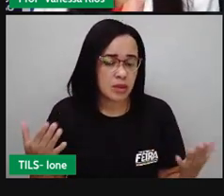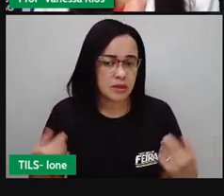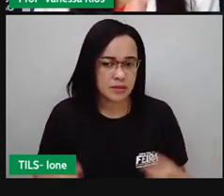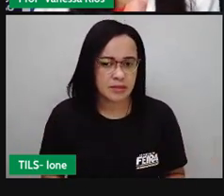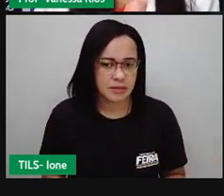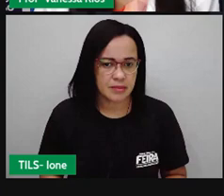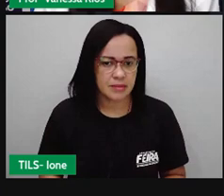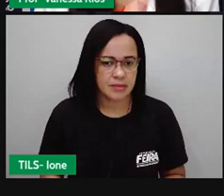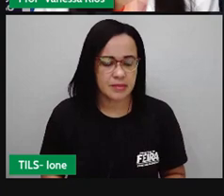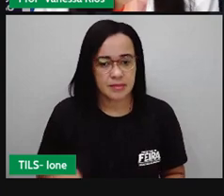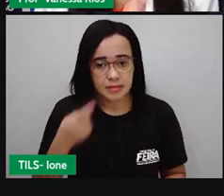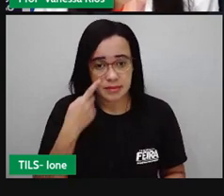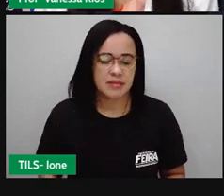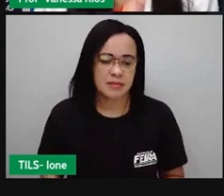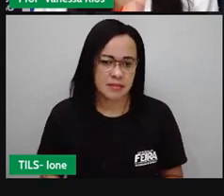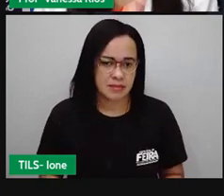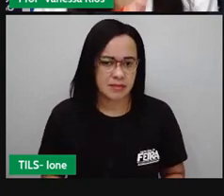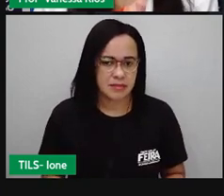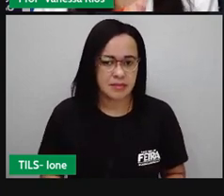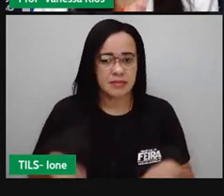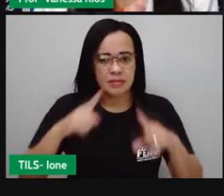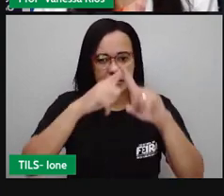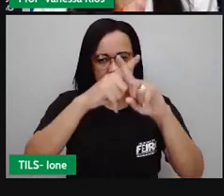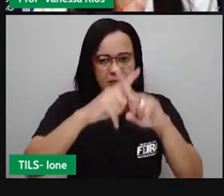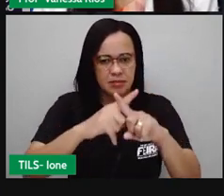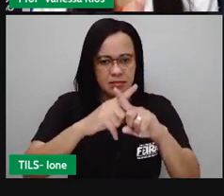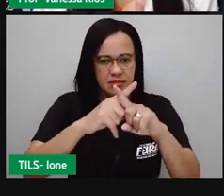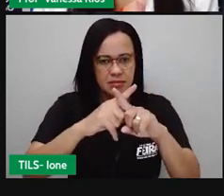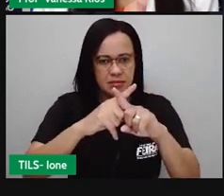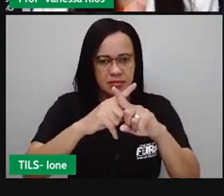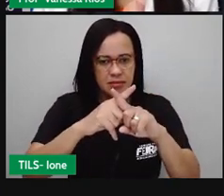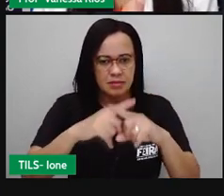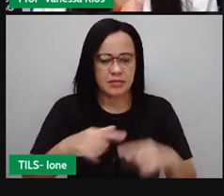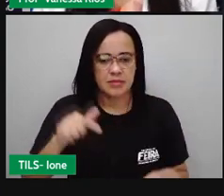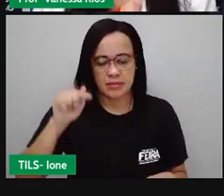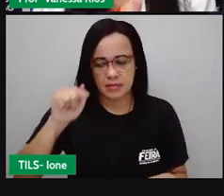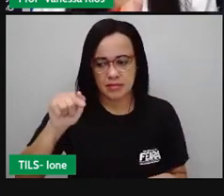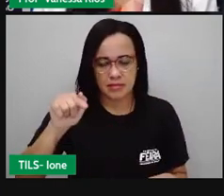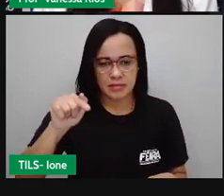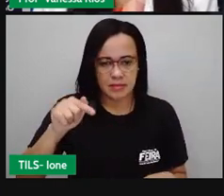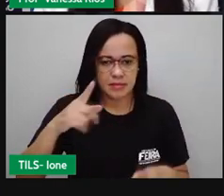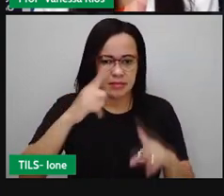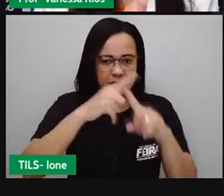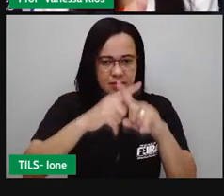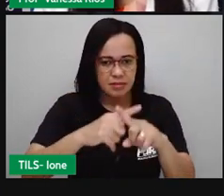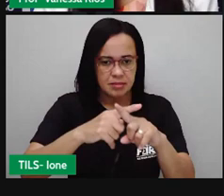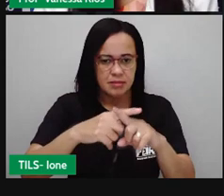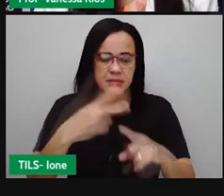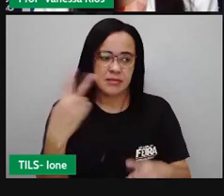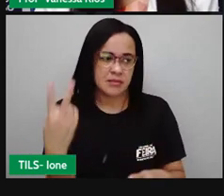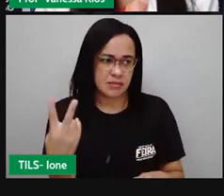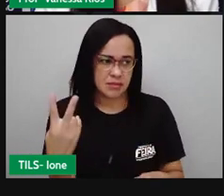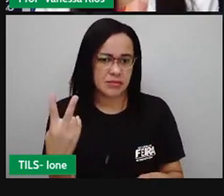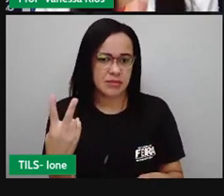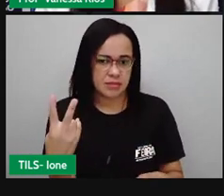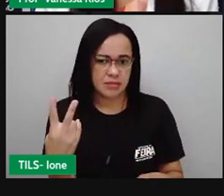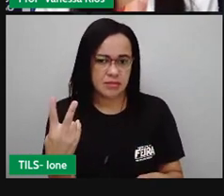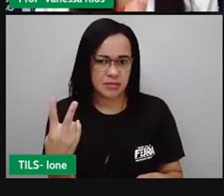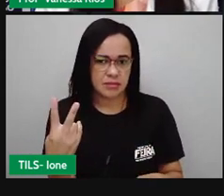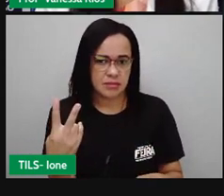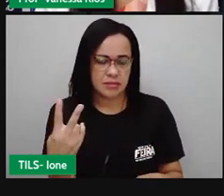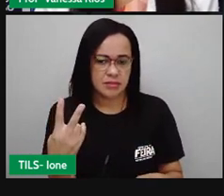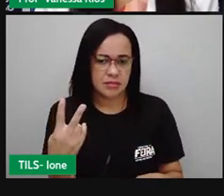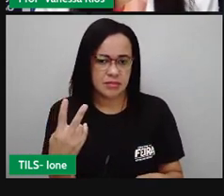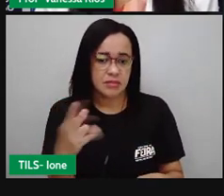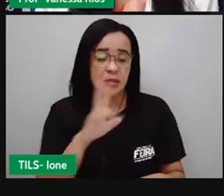Eu vou fazer aí uma conta de multiplicação. Sete vezes dois. Qual é o resultado?